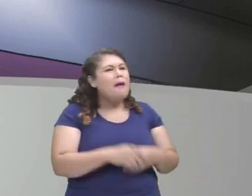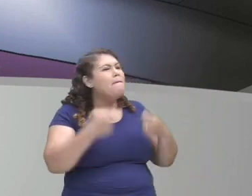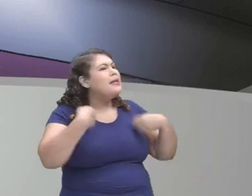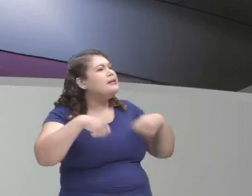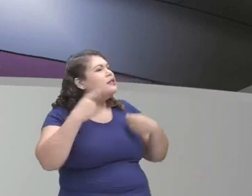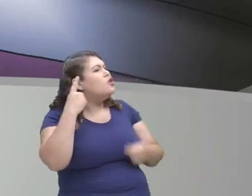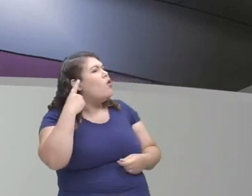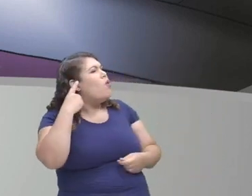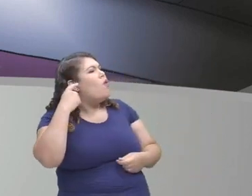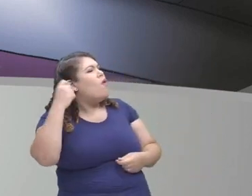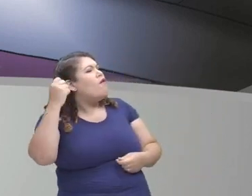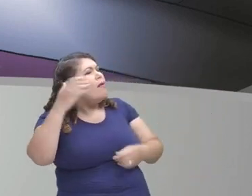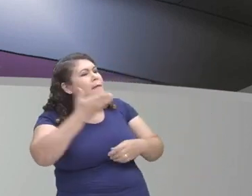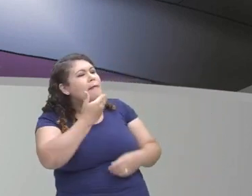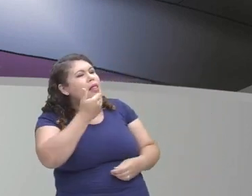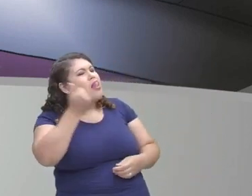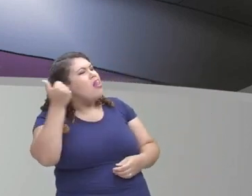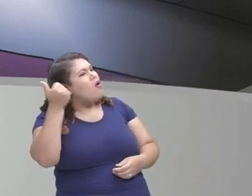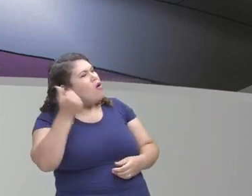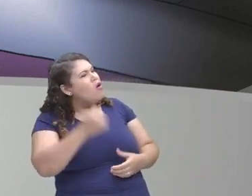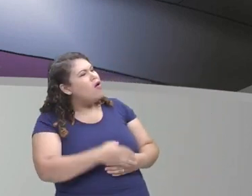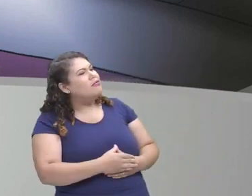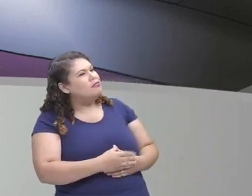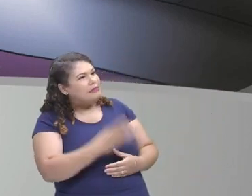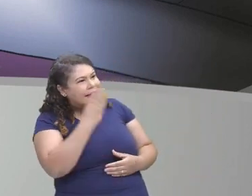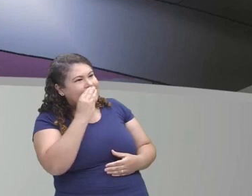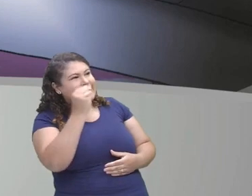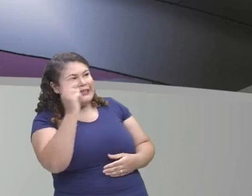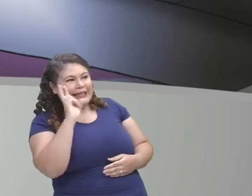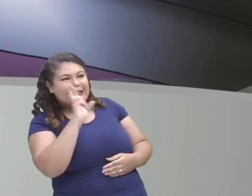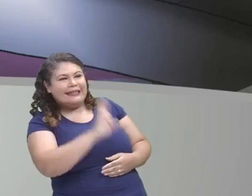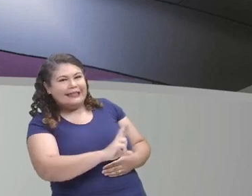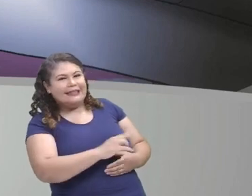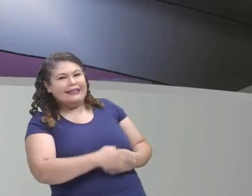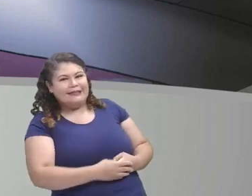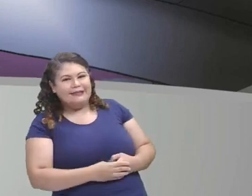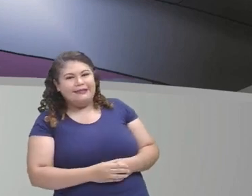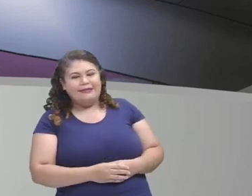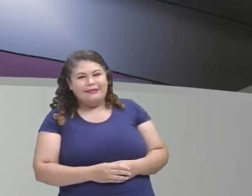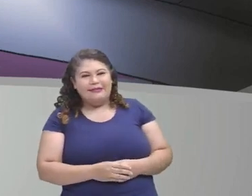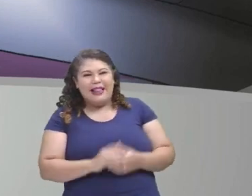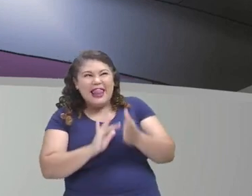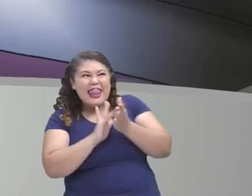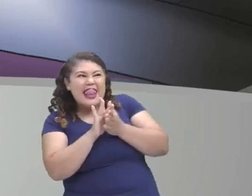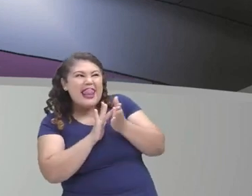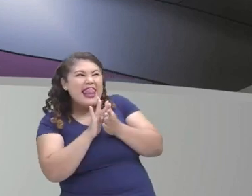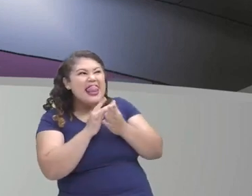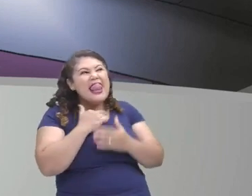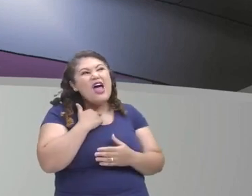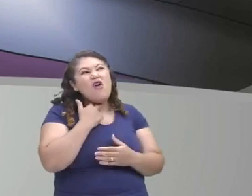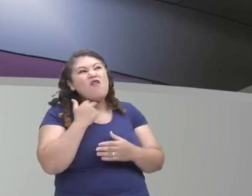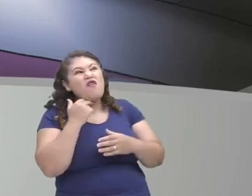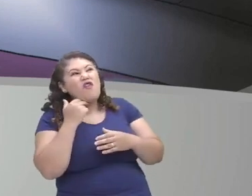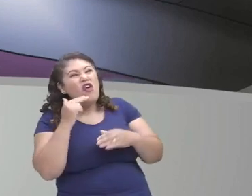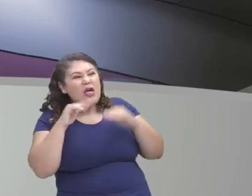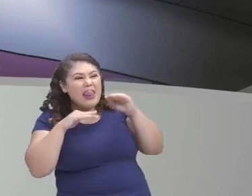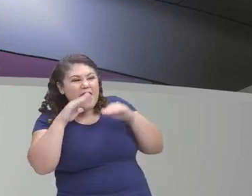escutar melhor. O lobo, respondeu, disfarçando a voz dele.